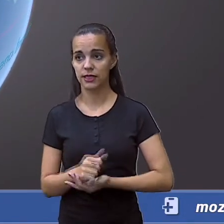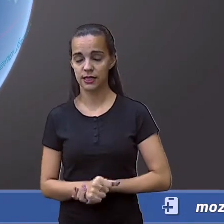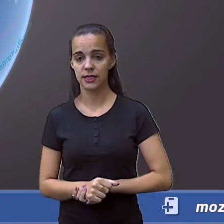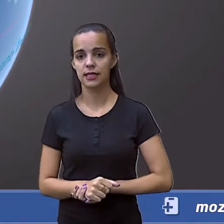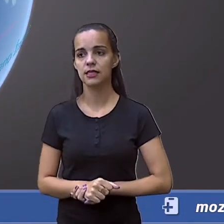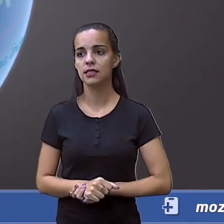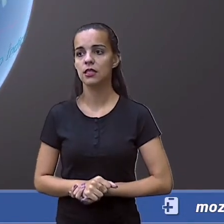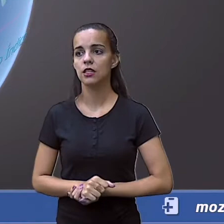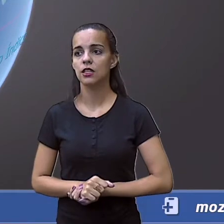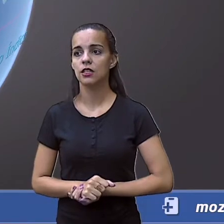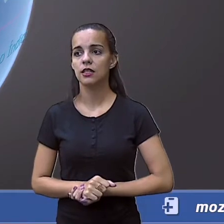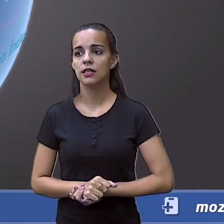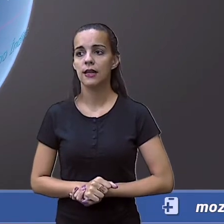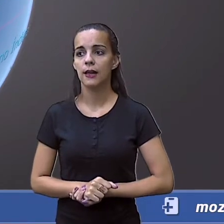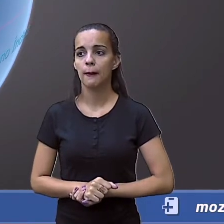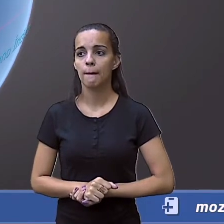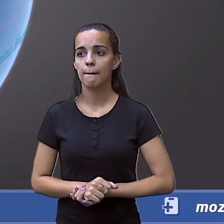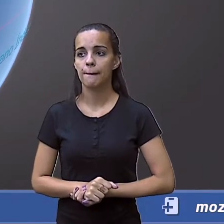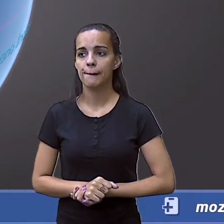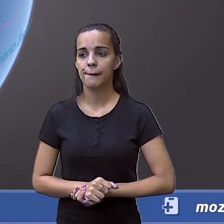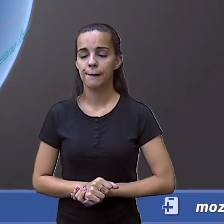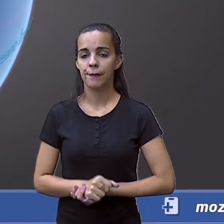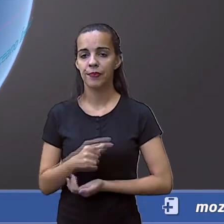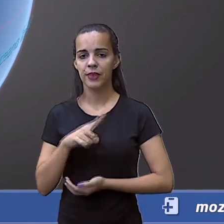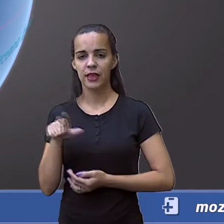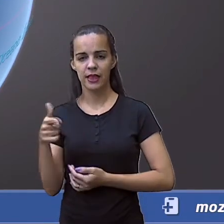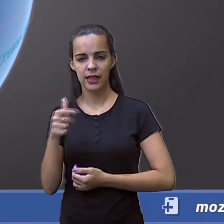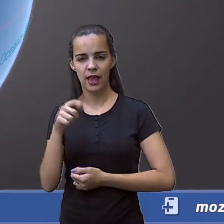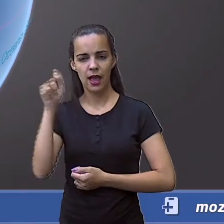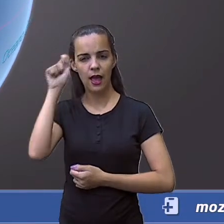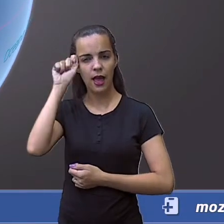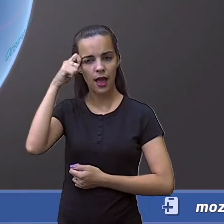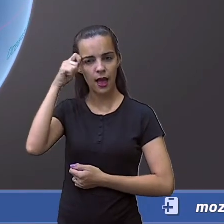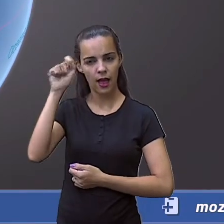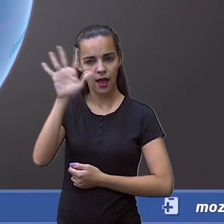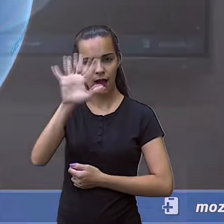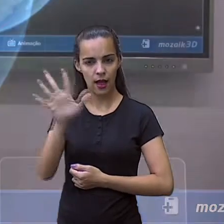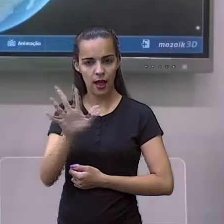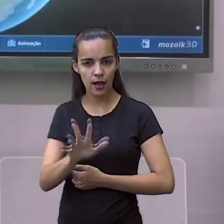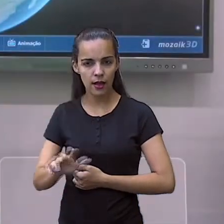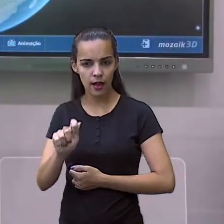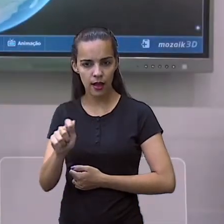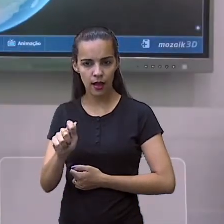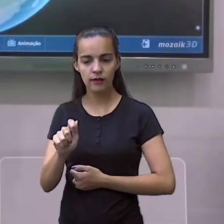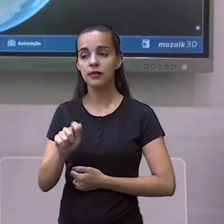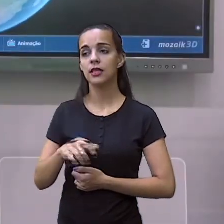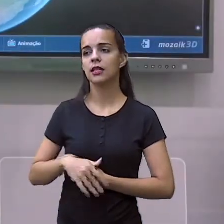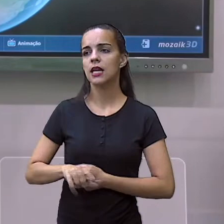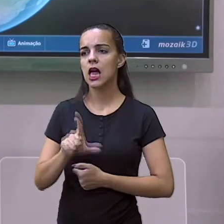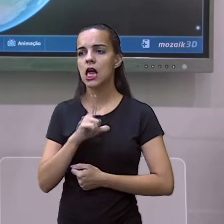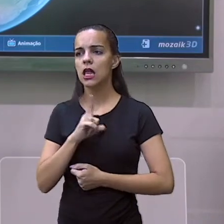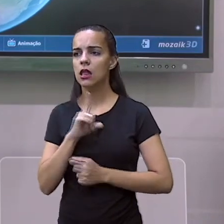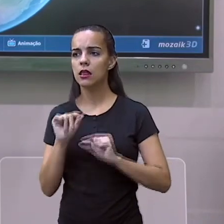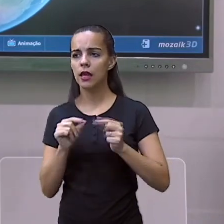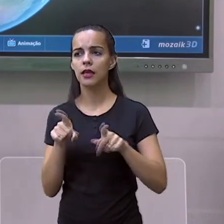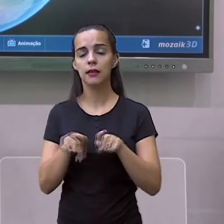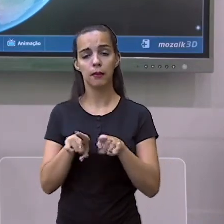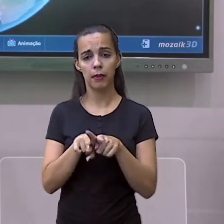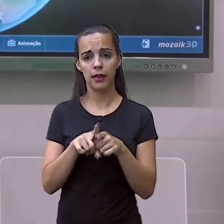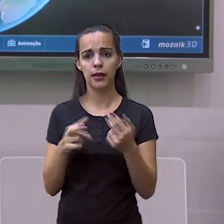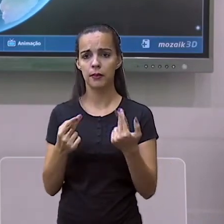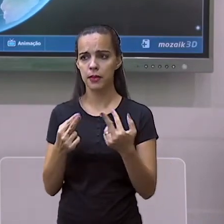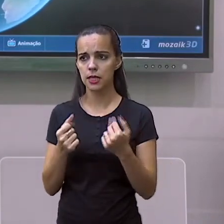aconteceu esse acidente há um tempo atrás, ele é aqui, ligando dentre o mar